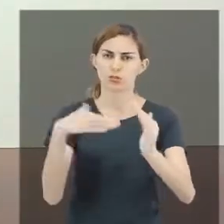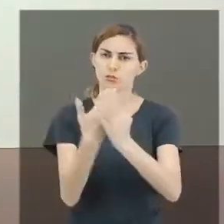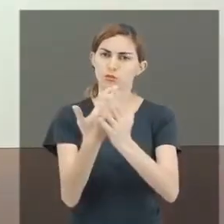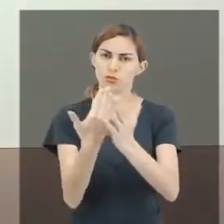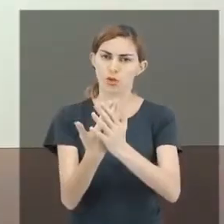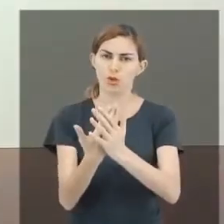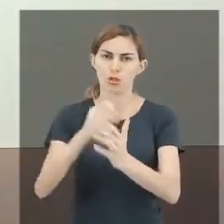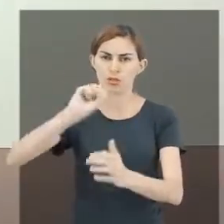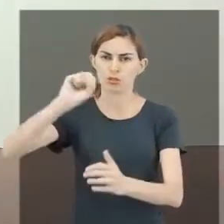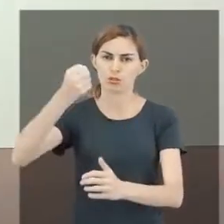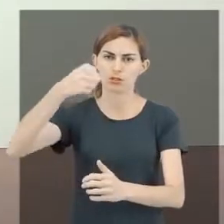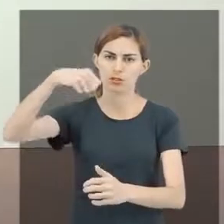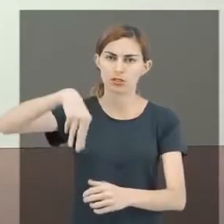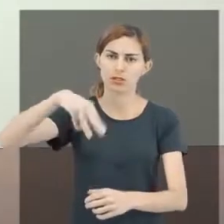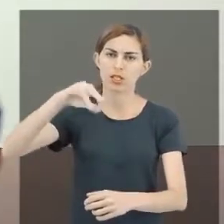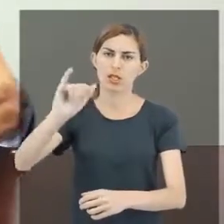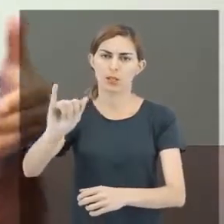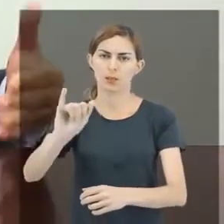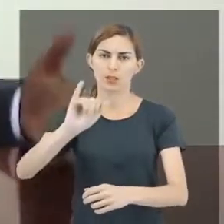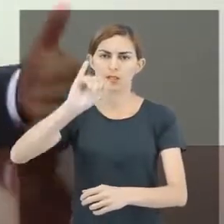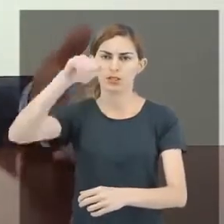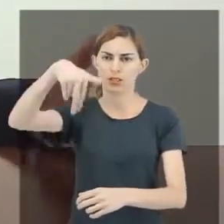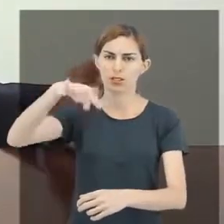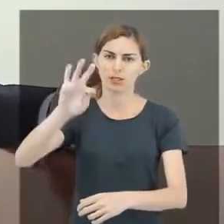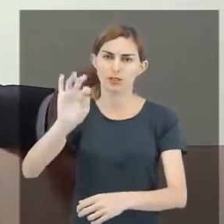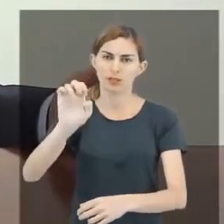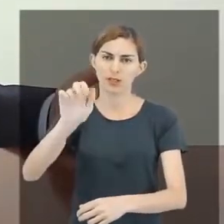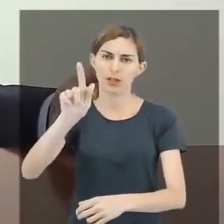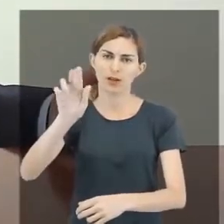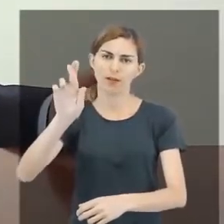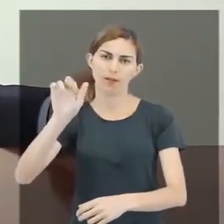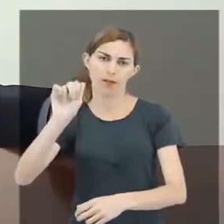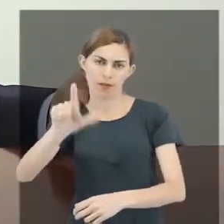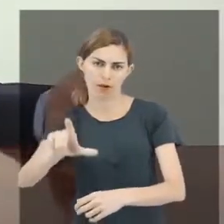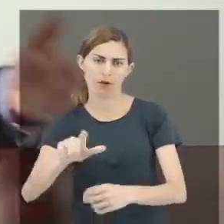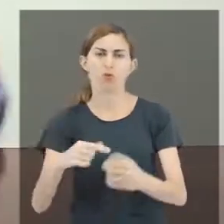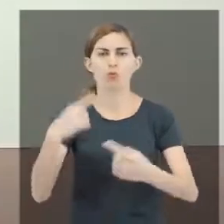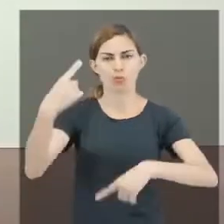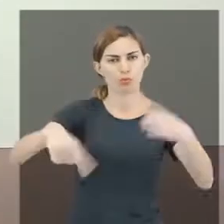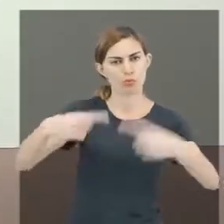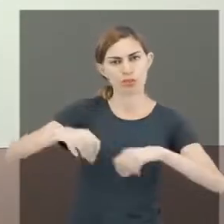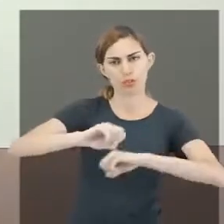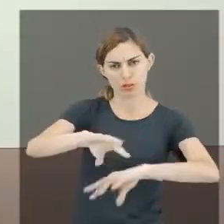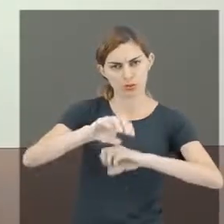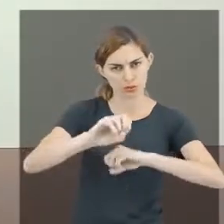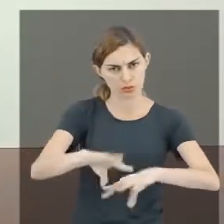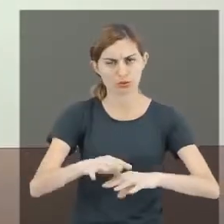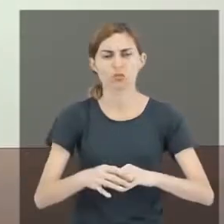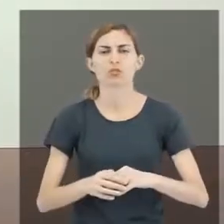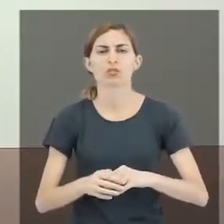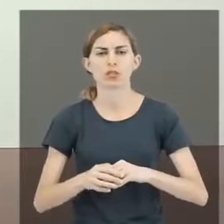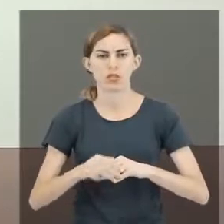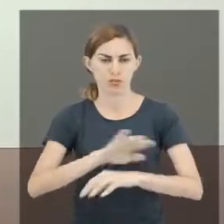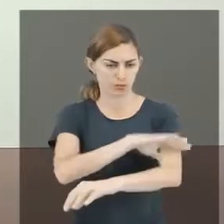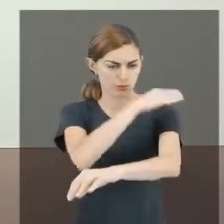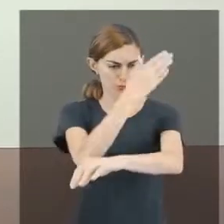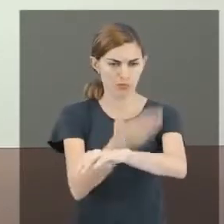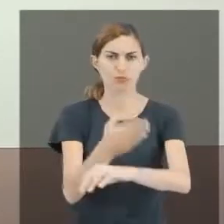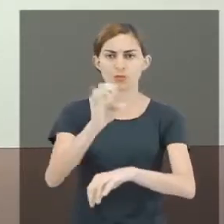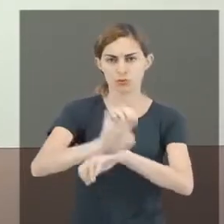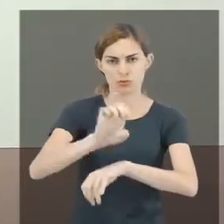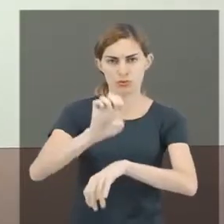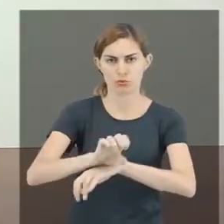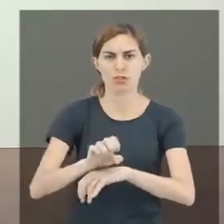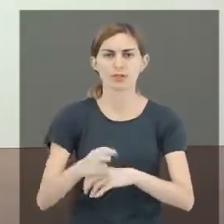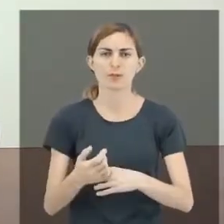semi-integrais, a articulação dessa política de educação profissional com a política de educação integral do